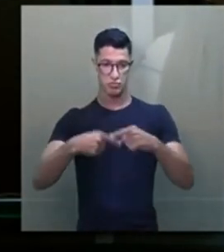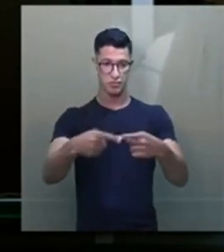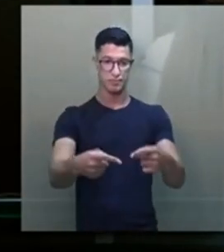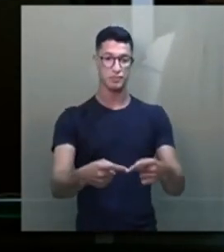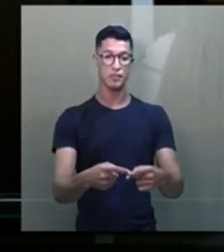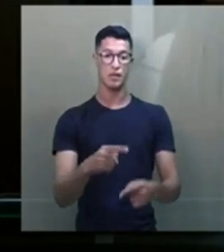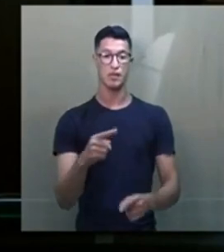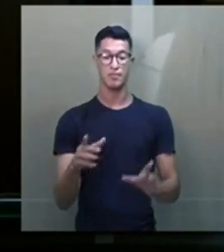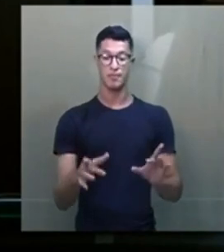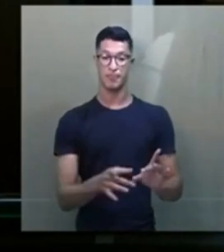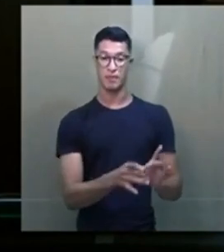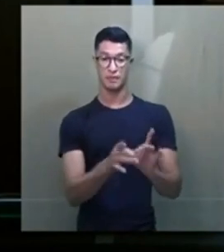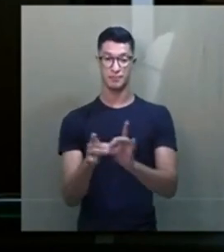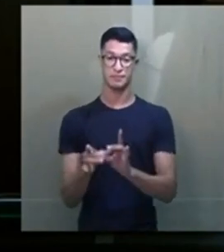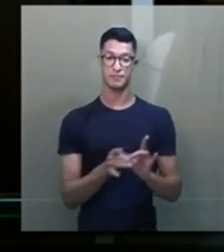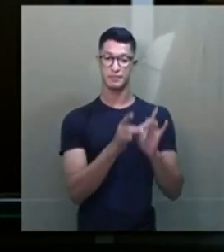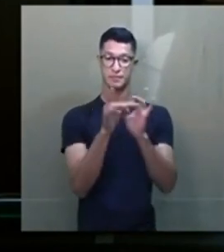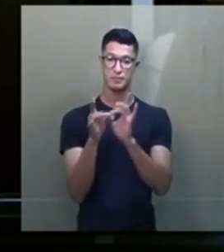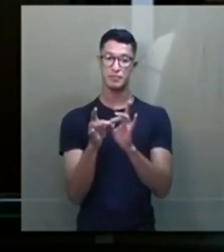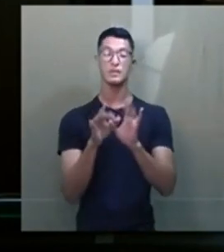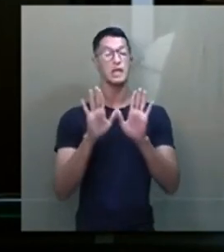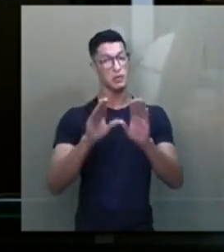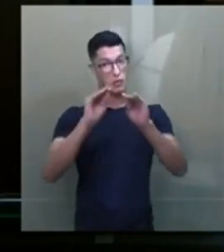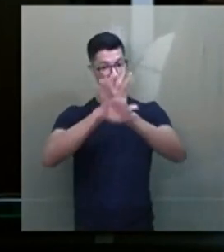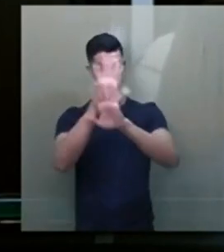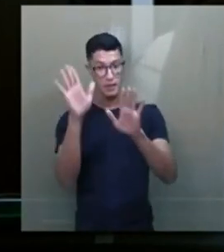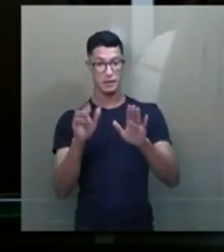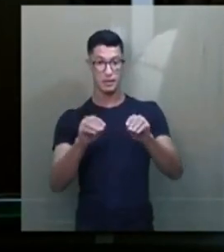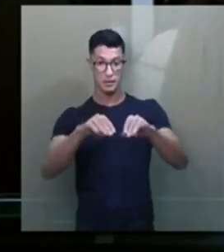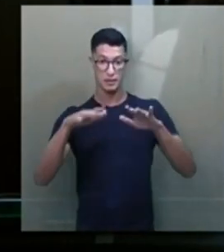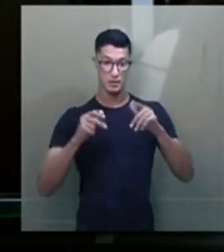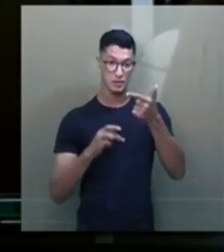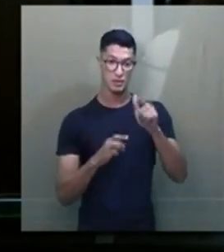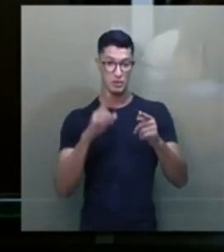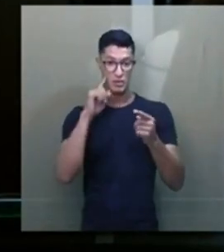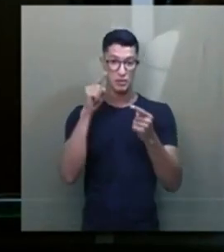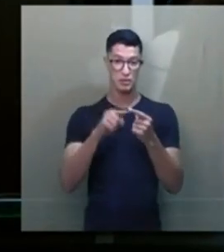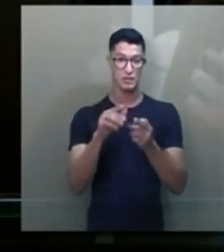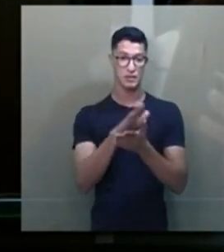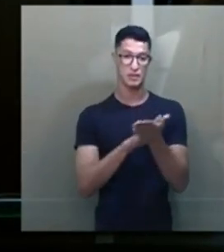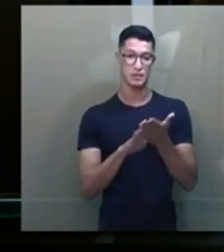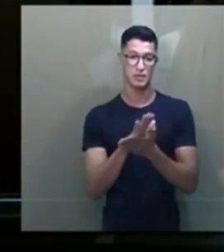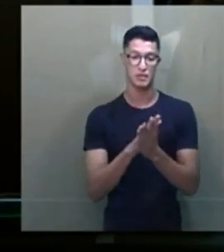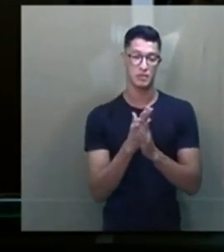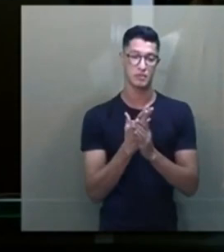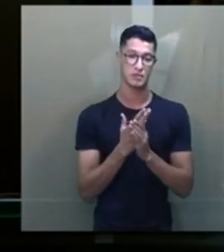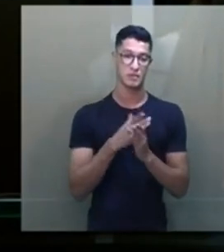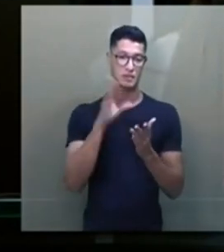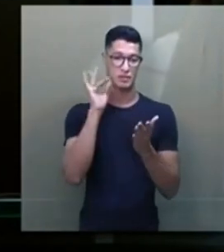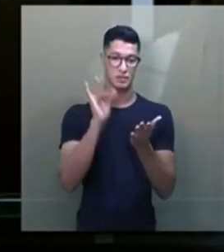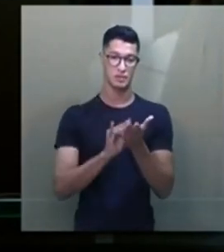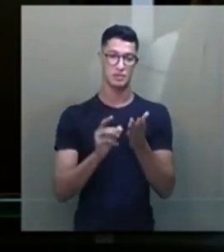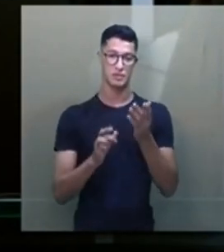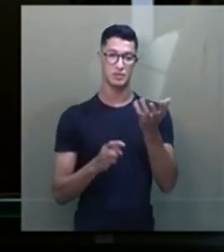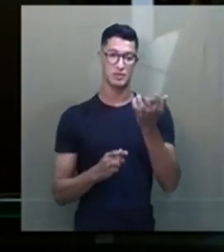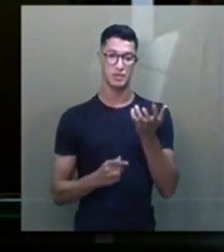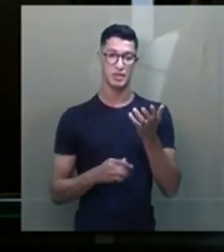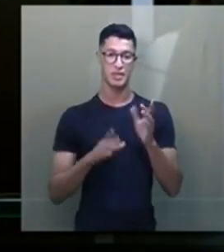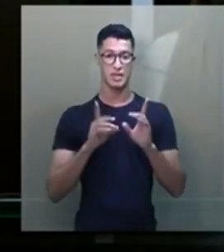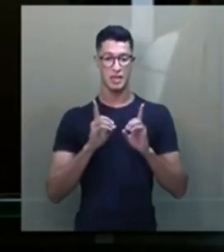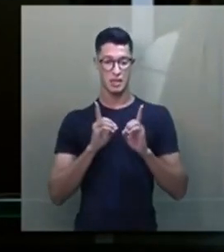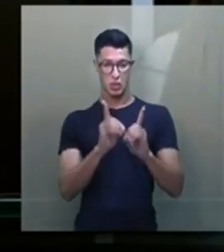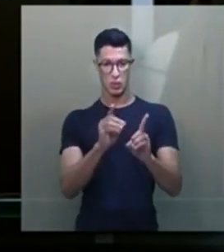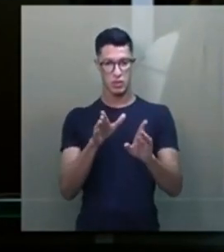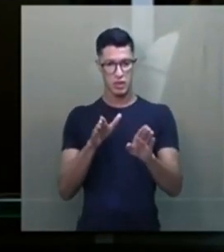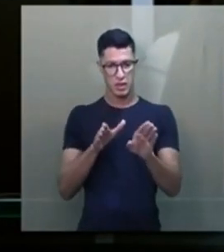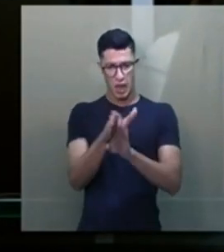a união, eu vou deixar isso muito claro aqui, essa sessão não tem o objetivo nenhum, absolutamente, de querer doutrinar